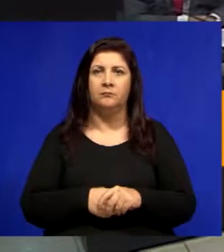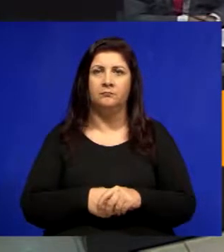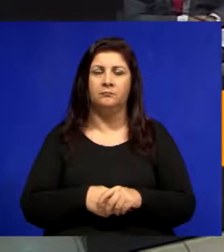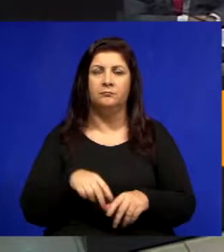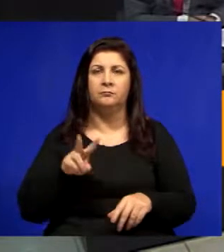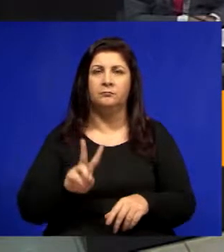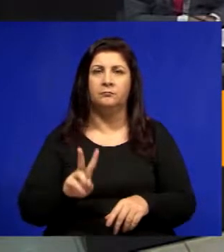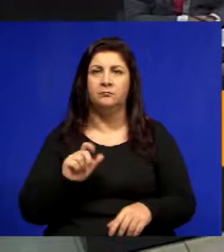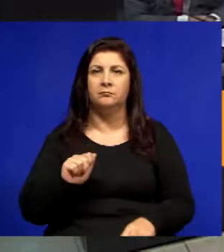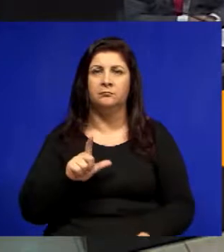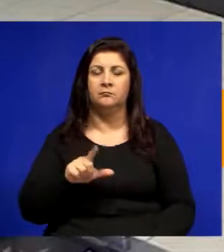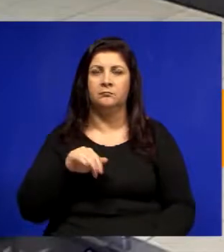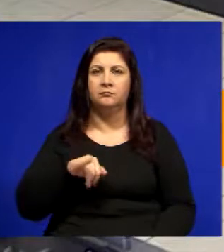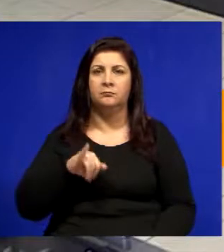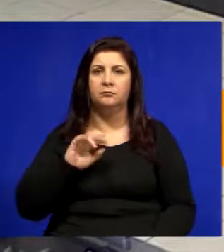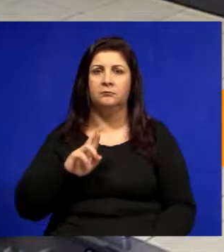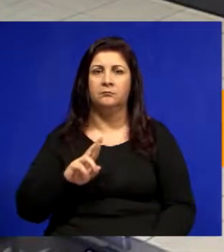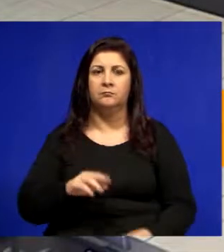a vereadora Valmir do Parque Minha Lua